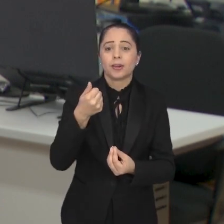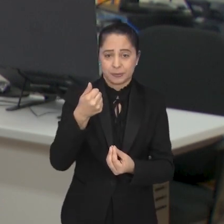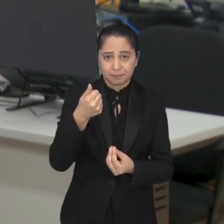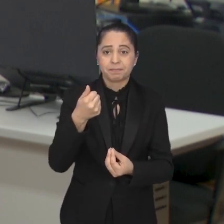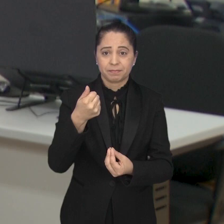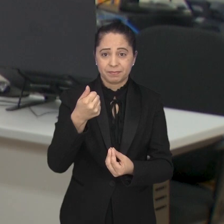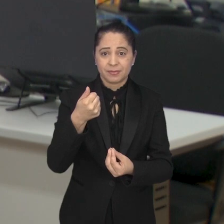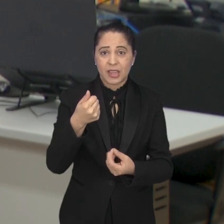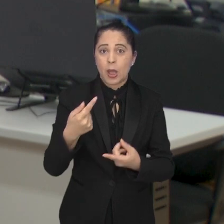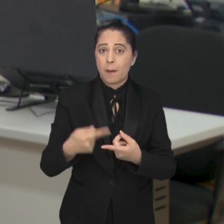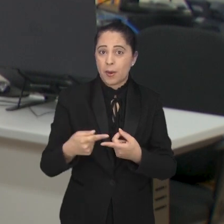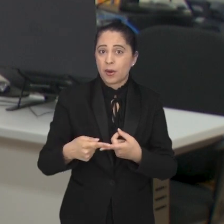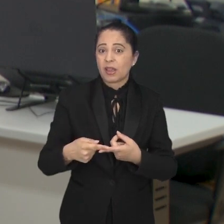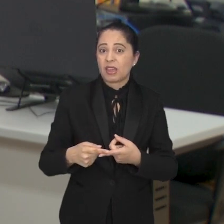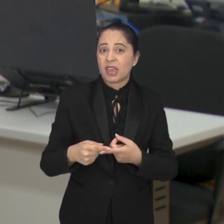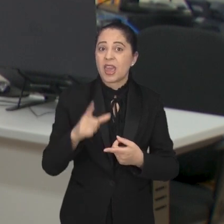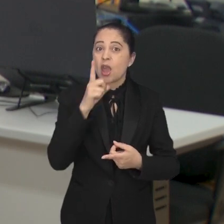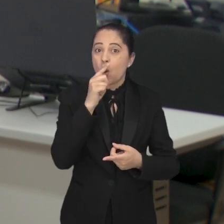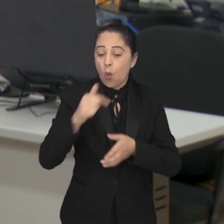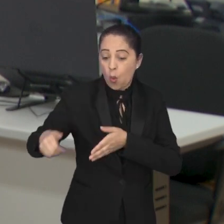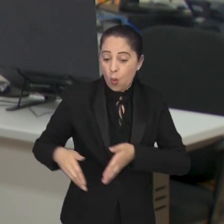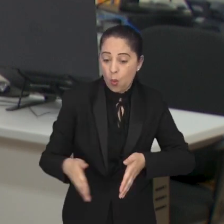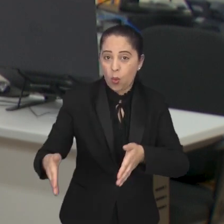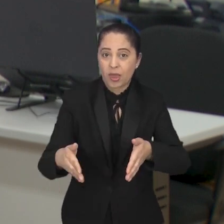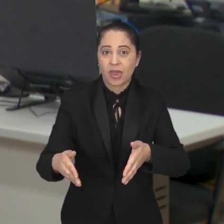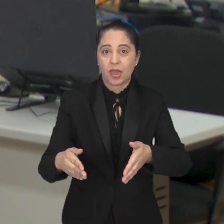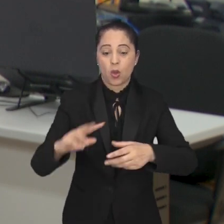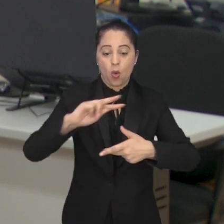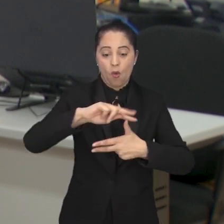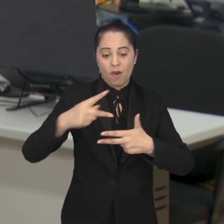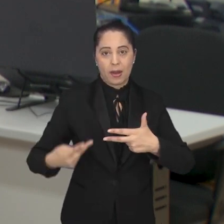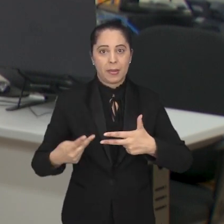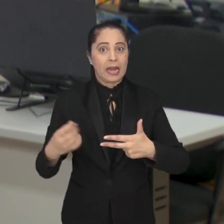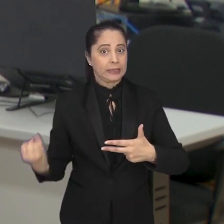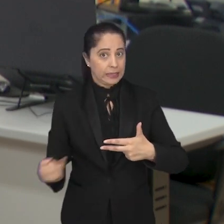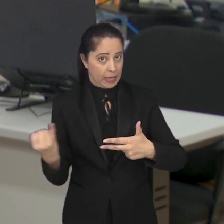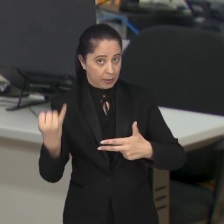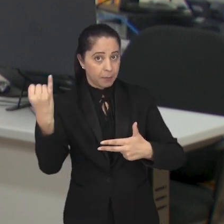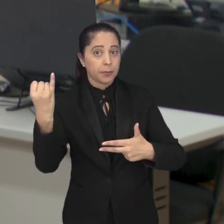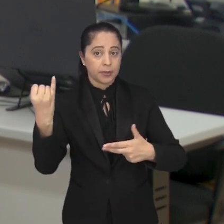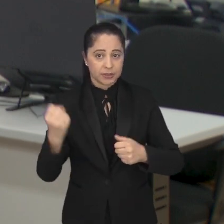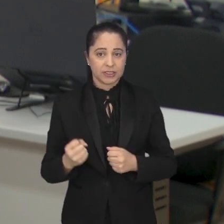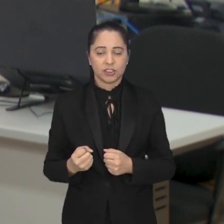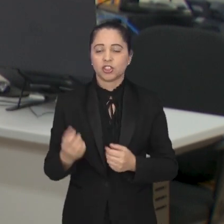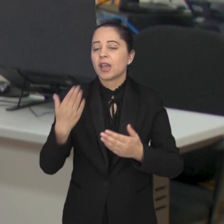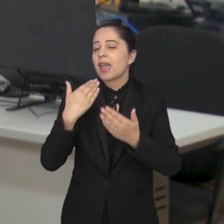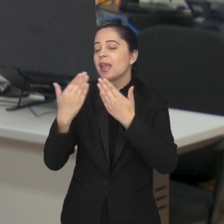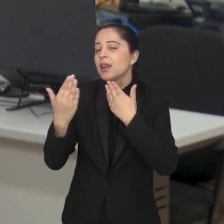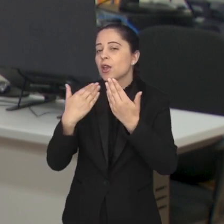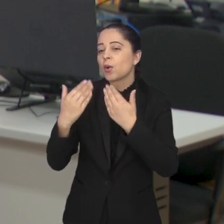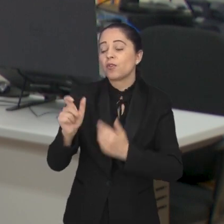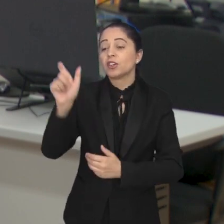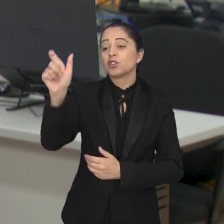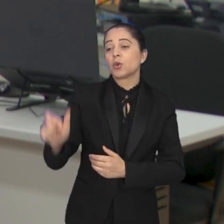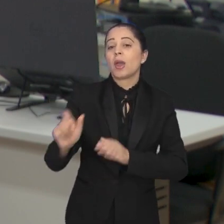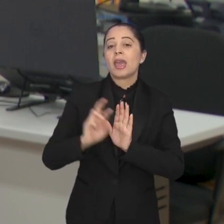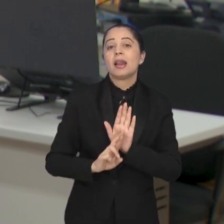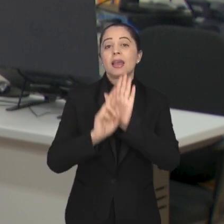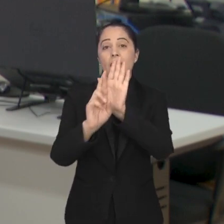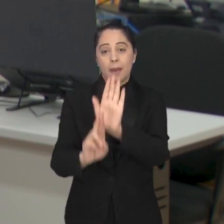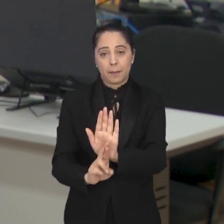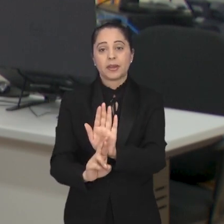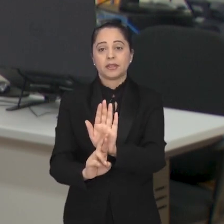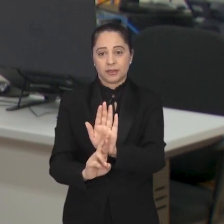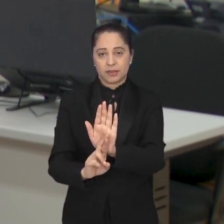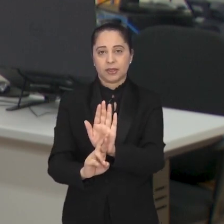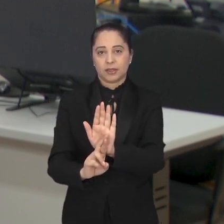situação dessa, que é uma das mais importantes bacias da região, o repórter Samuel Strasser conversou com um dos representantes do